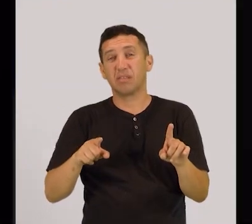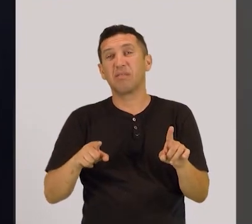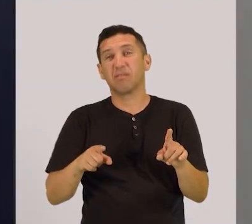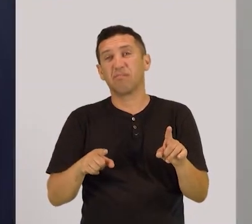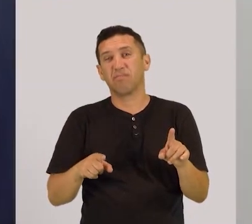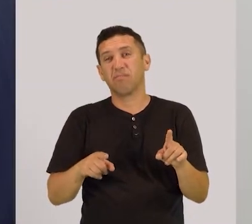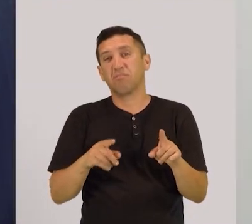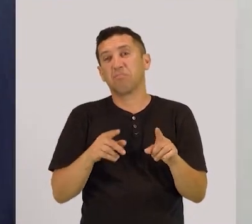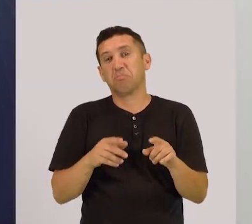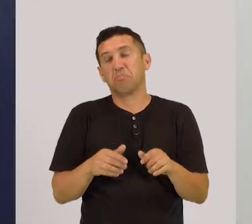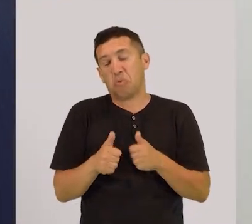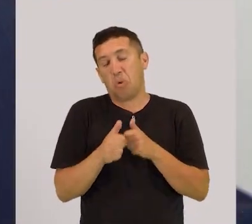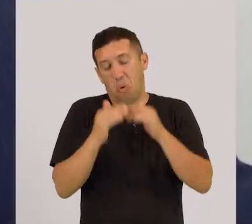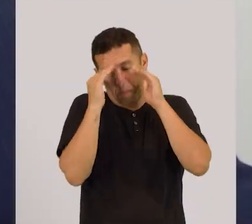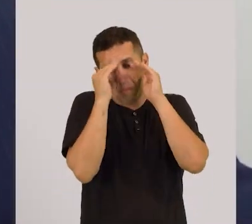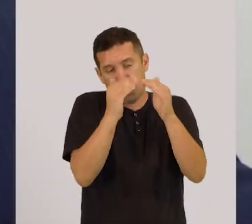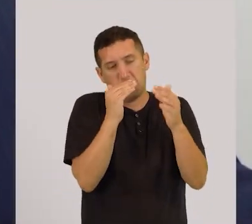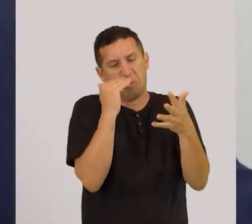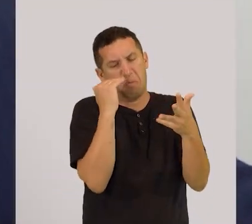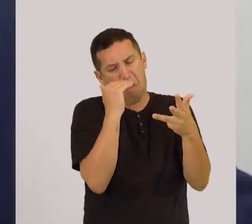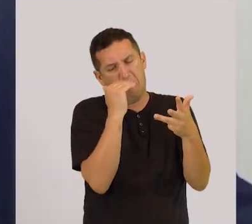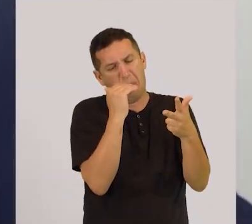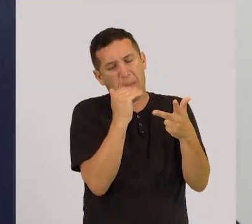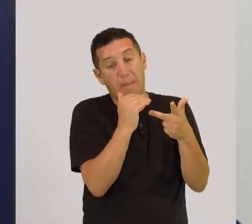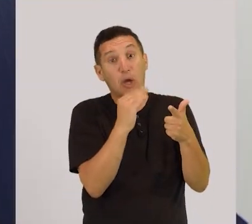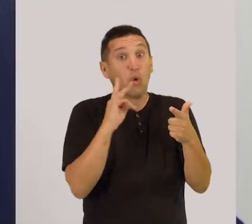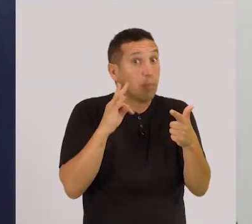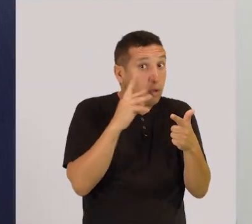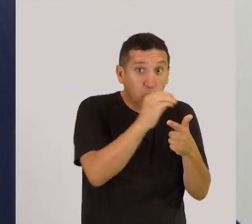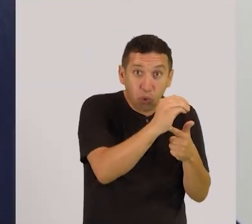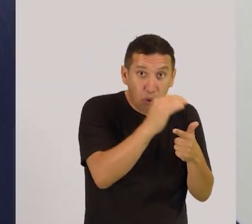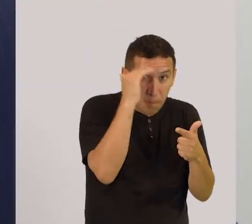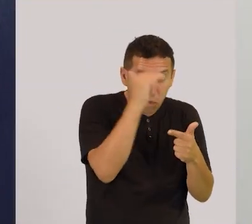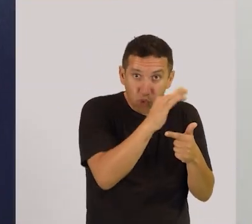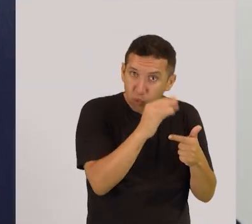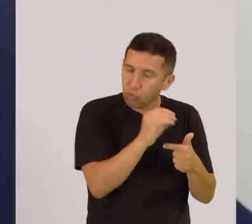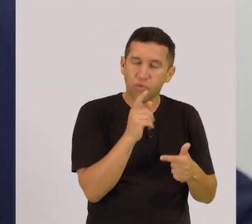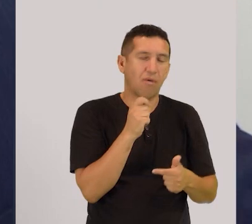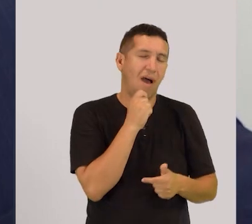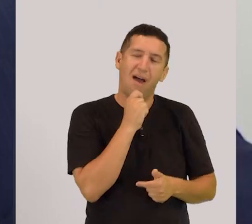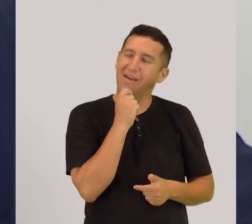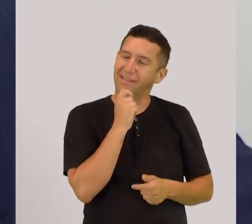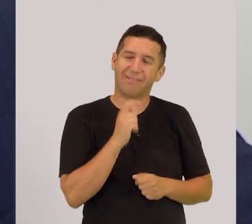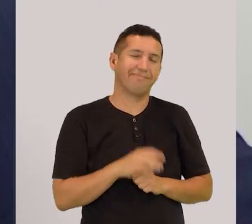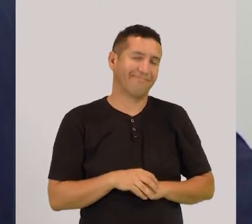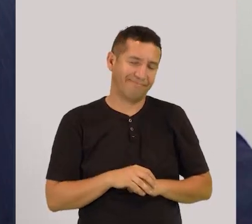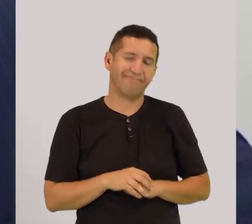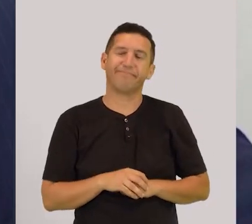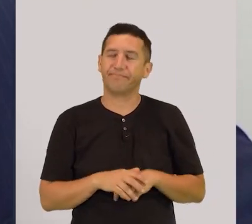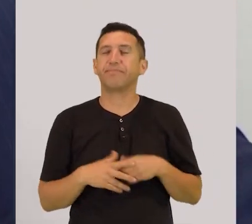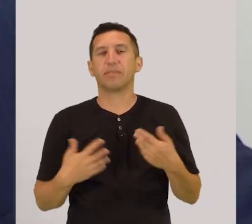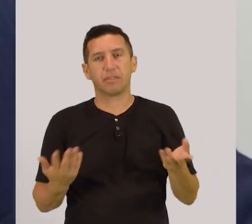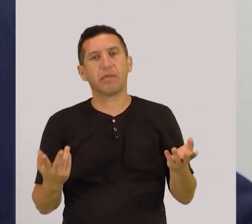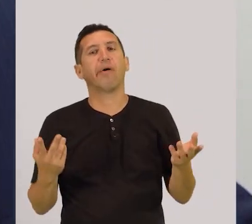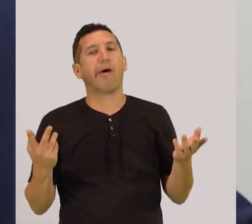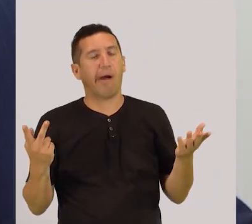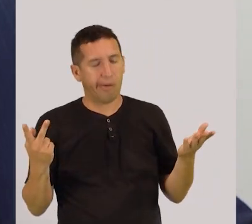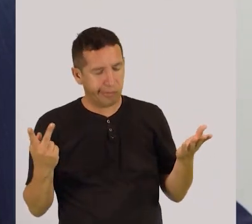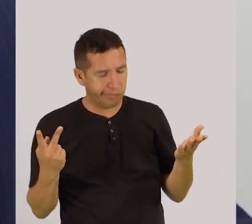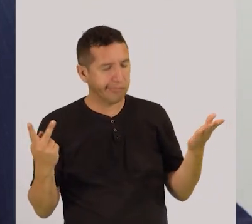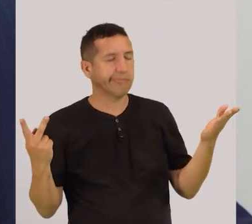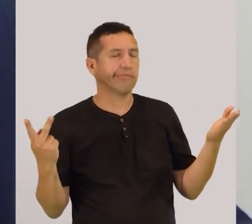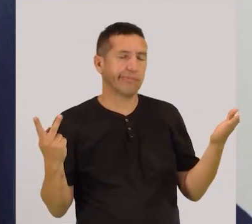É fundamental que nós tenhamos esse conceito de que várias violações foram